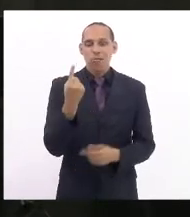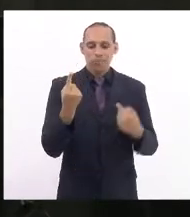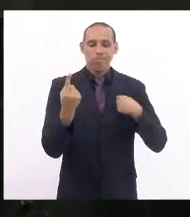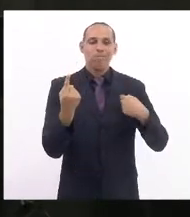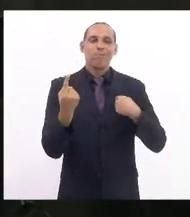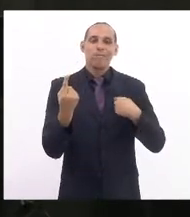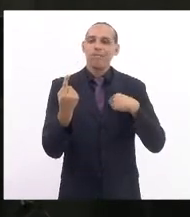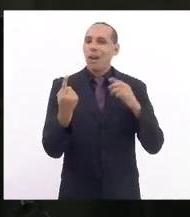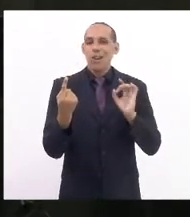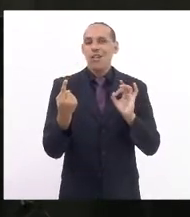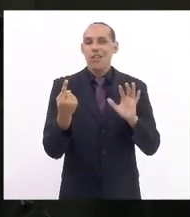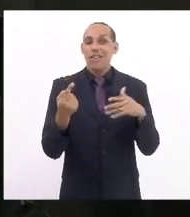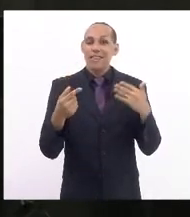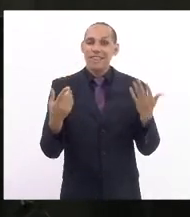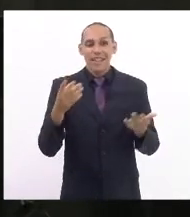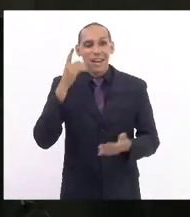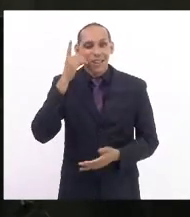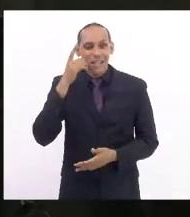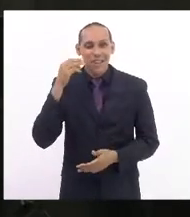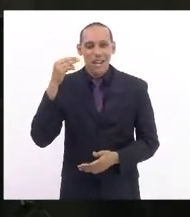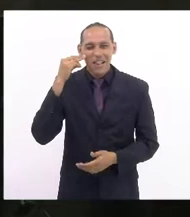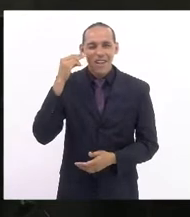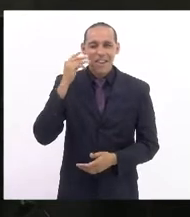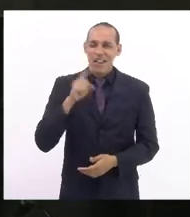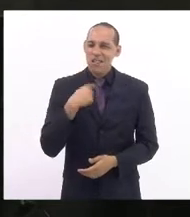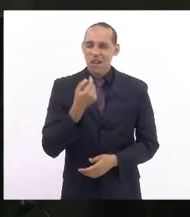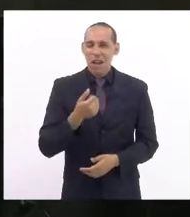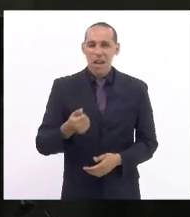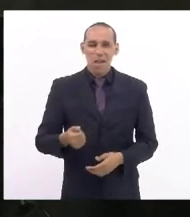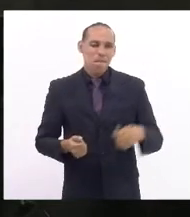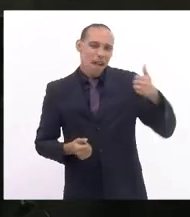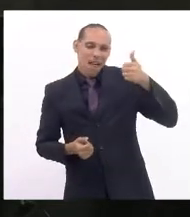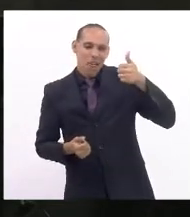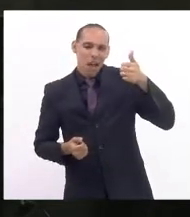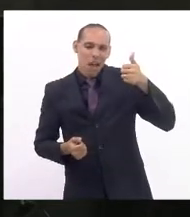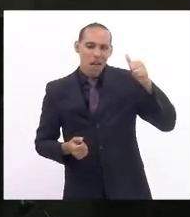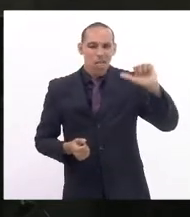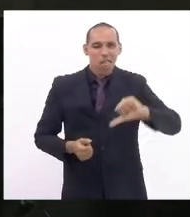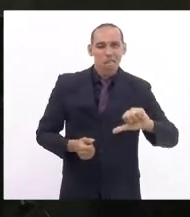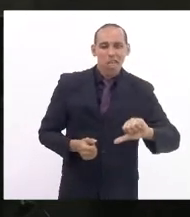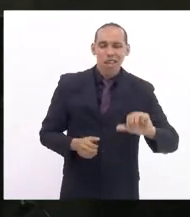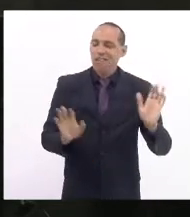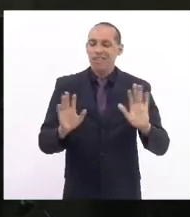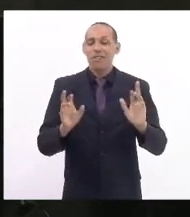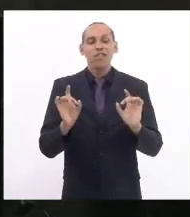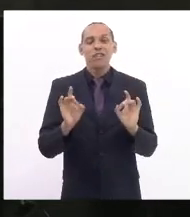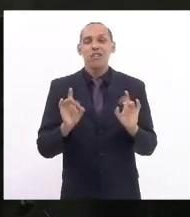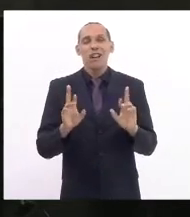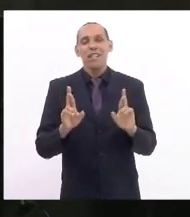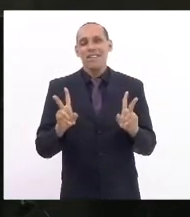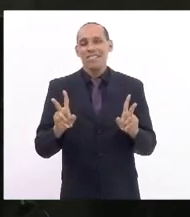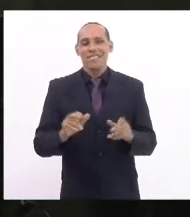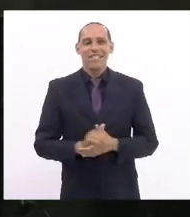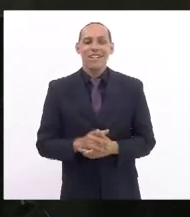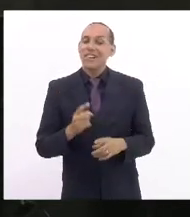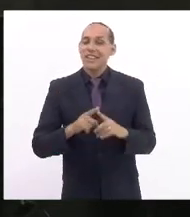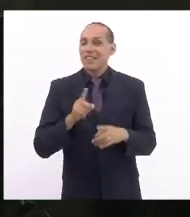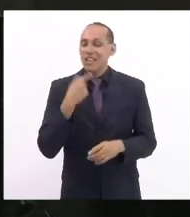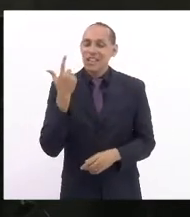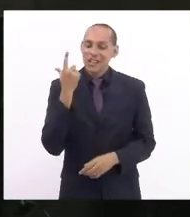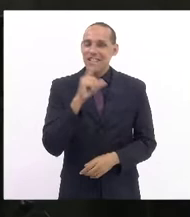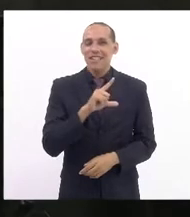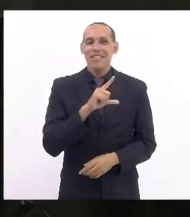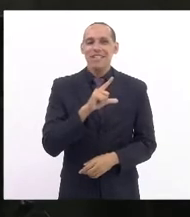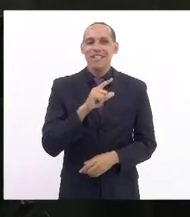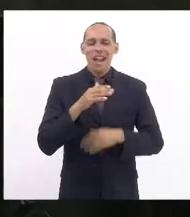dizer, deputada Mônica, que não somos melhores e nem piores que ninguém, somos diferentes porque conseguimos e temos as